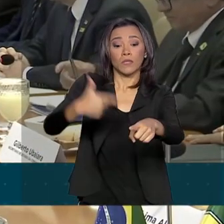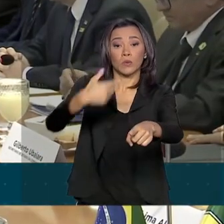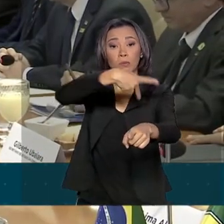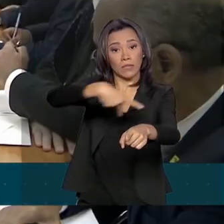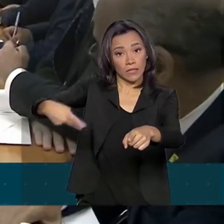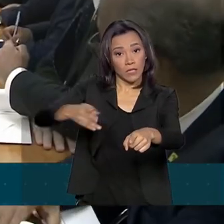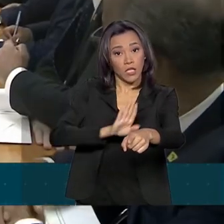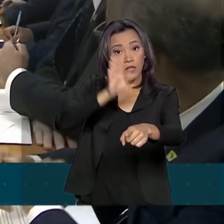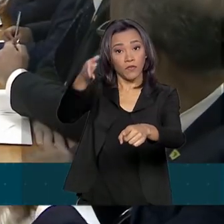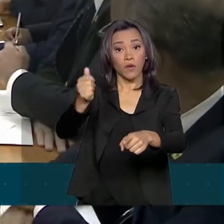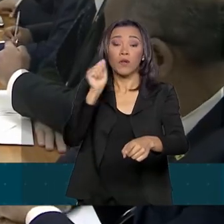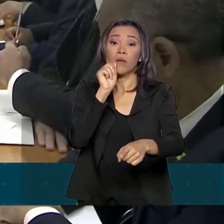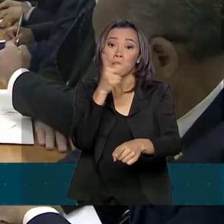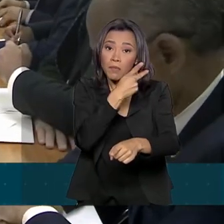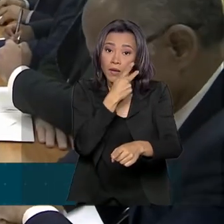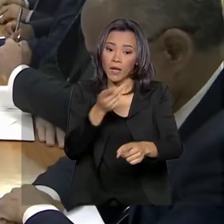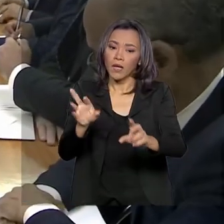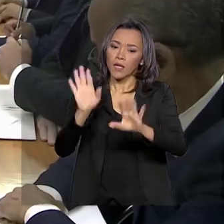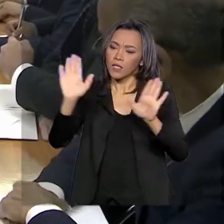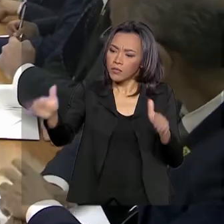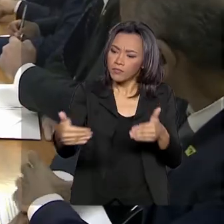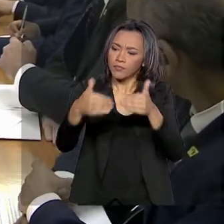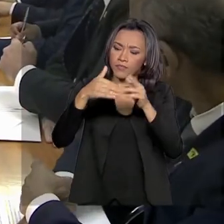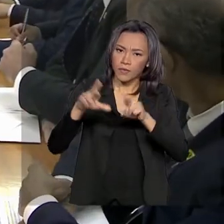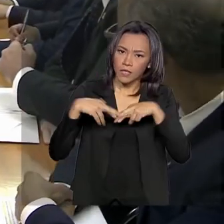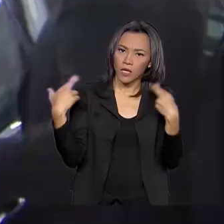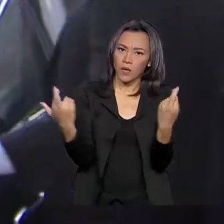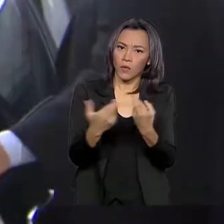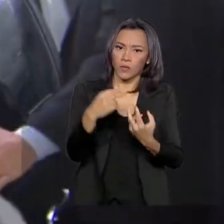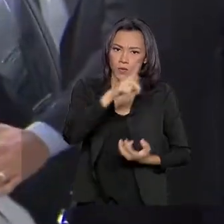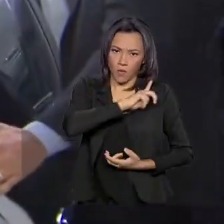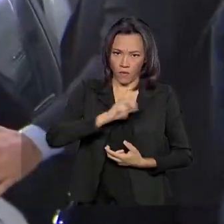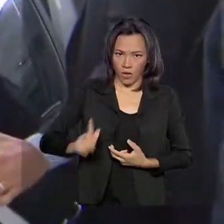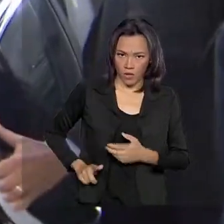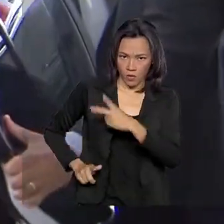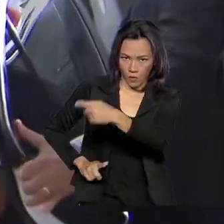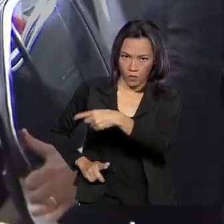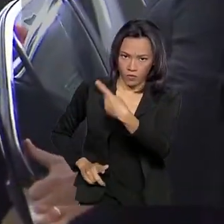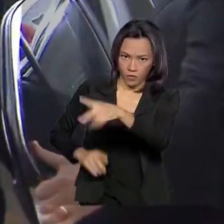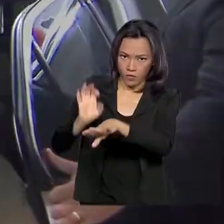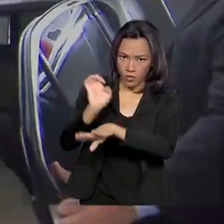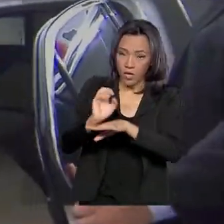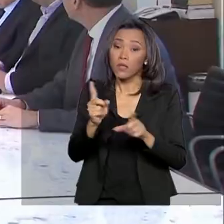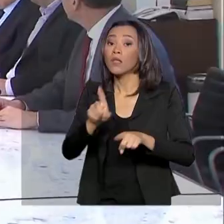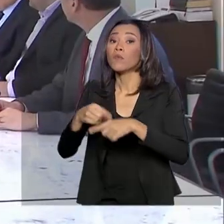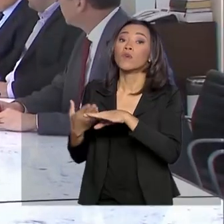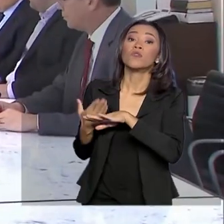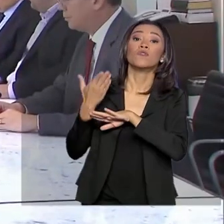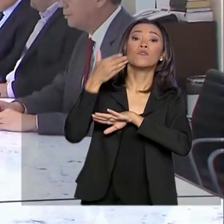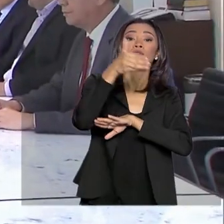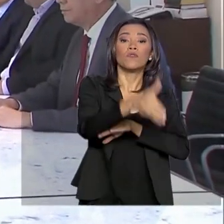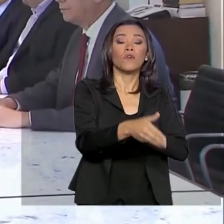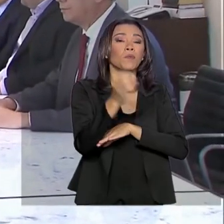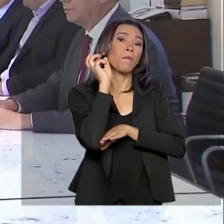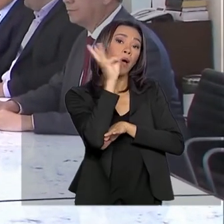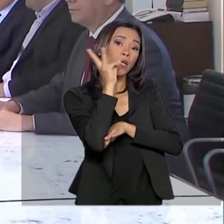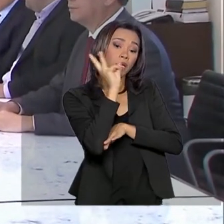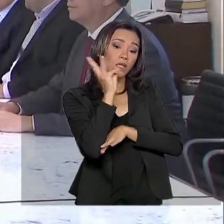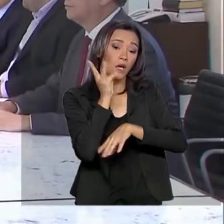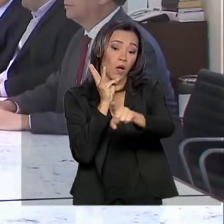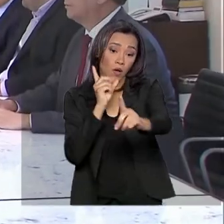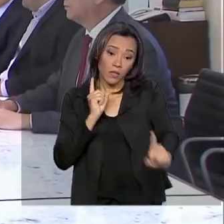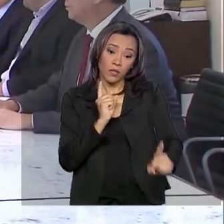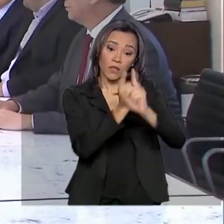no Amapá e se reuniu com o governador Valdês Góes. Depois, seguiu para o Maranhão, onde teve encontro com o